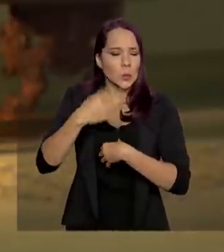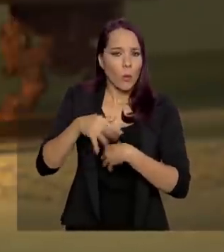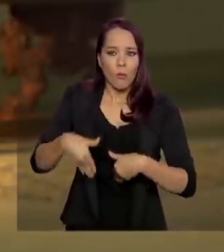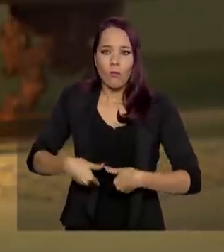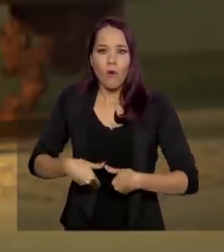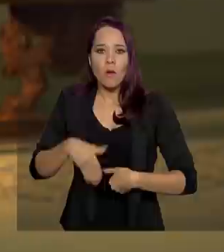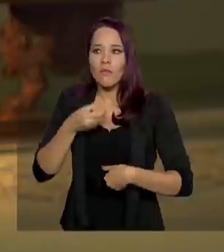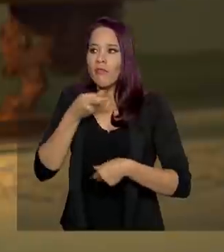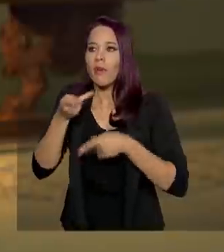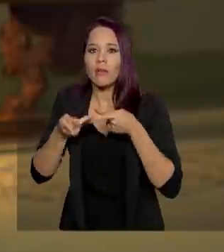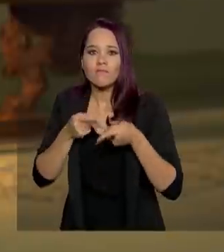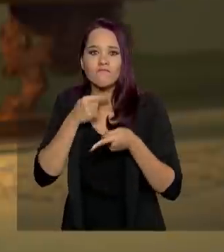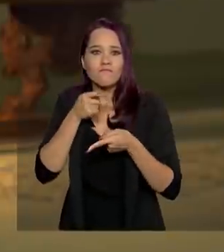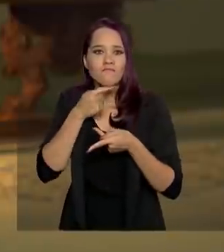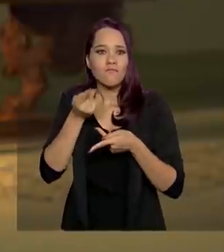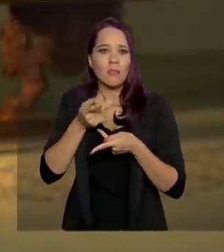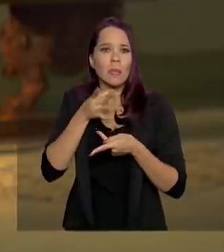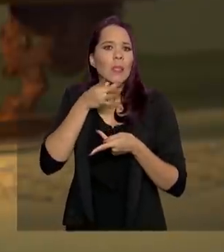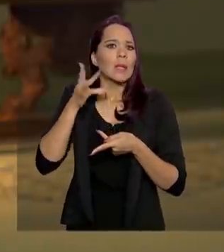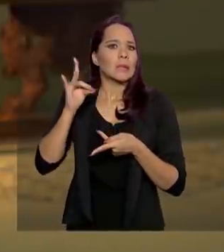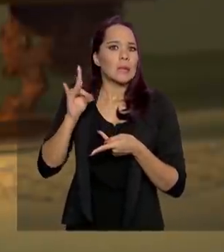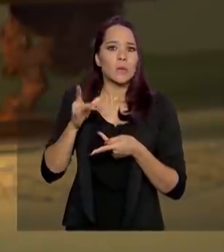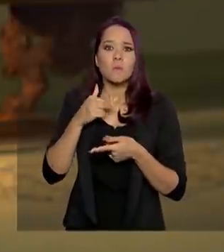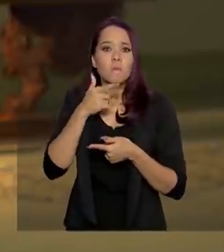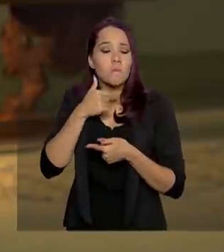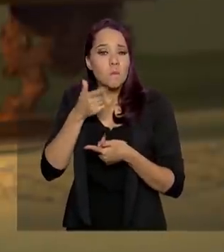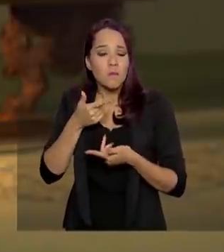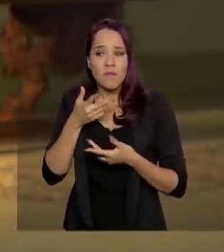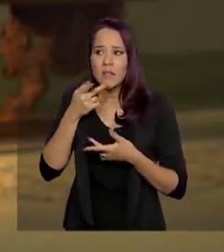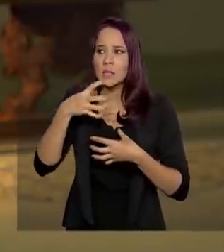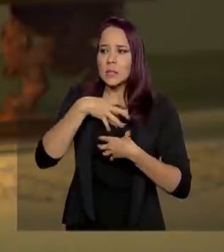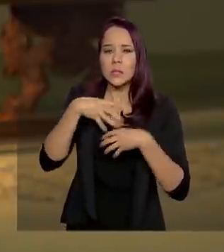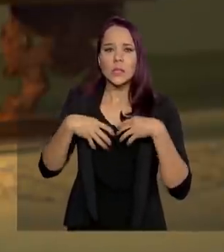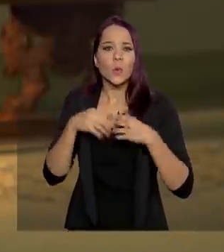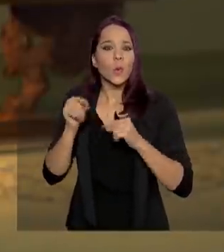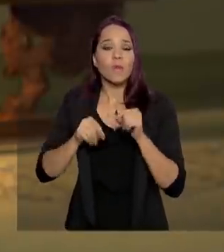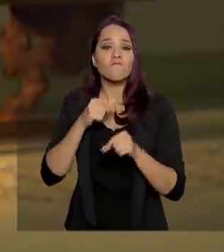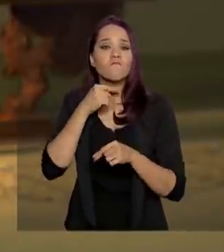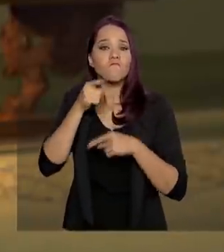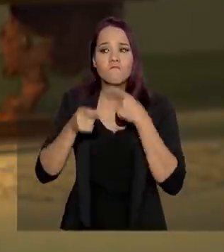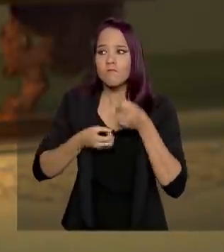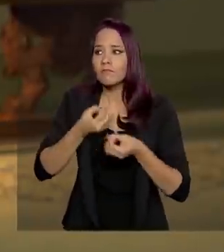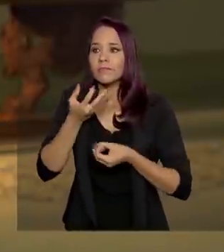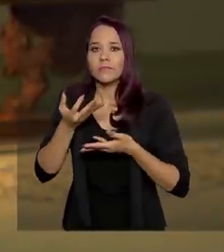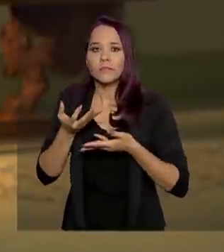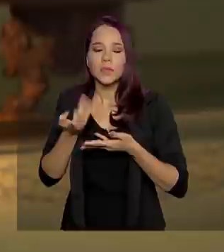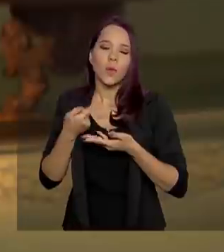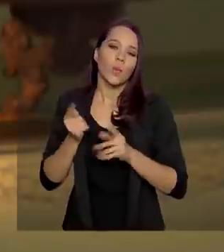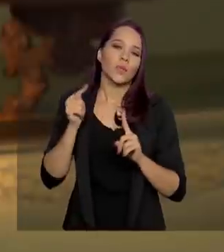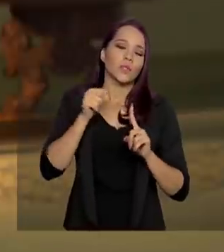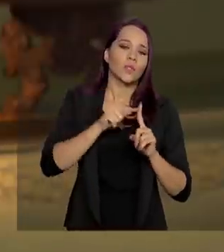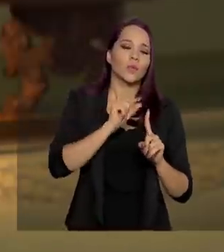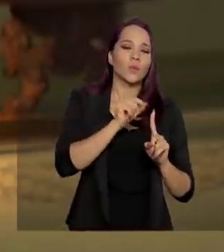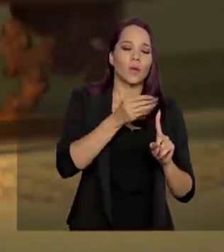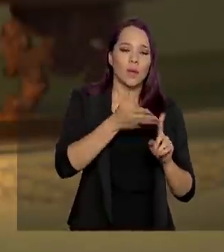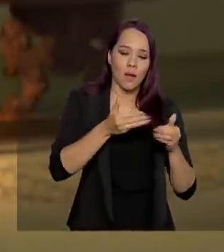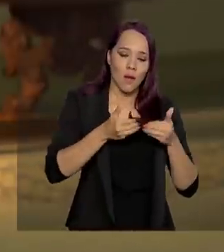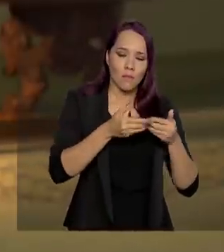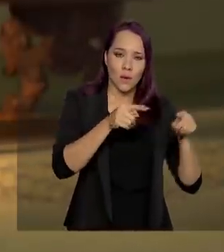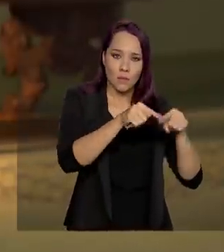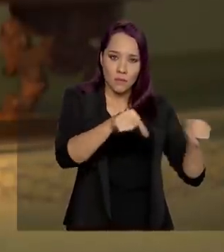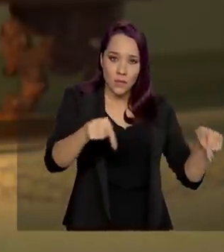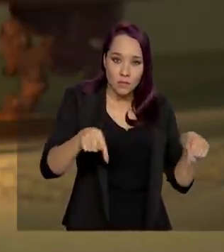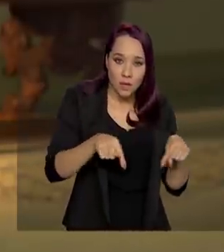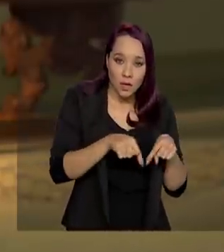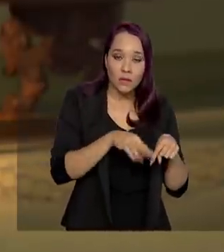fome, sede. Não sabem expressar ali quais os sintomas que elas estão sentindo. Então qual foi o objetivo disso daí? Abrir um espaço